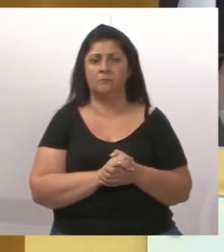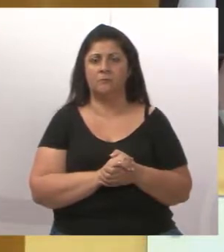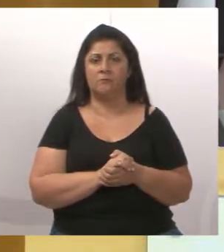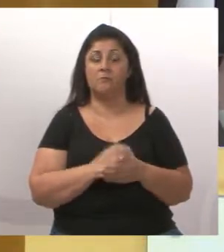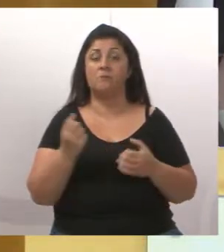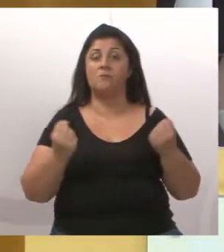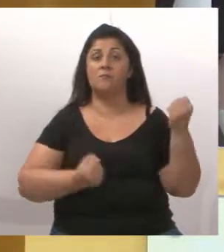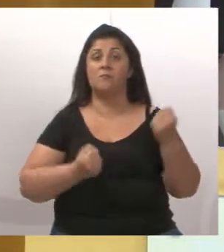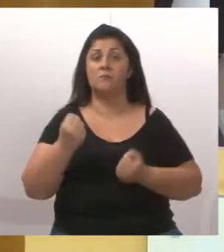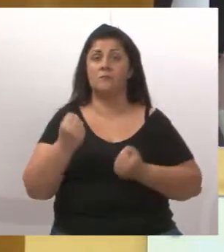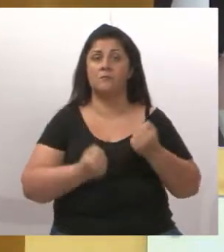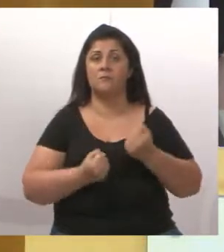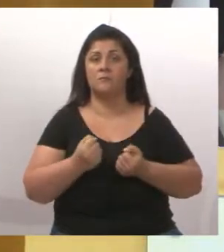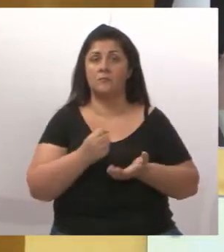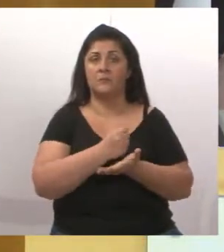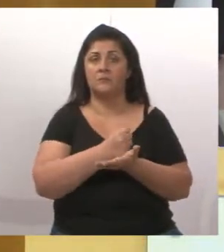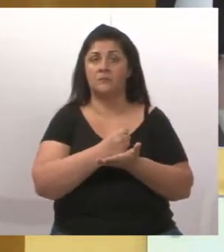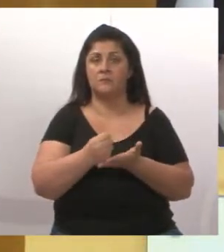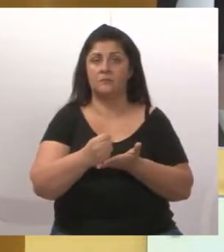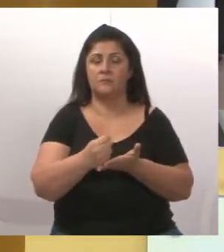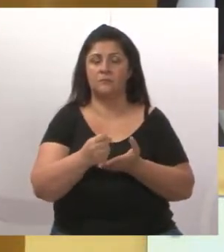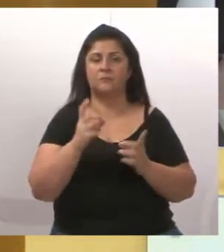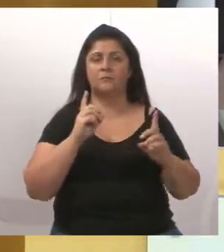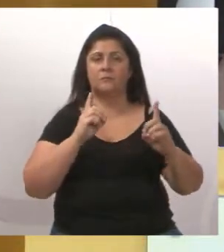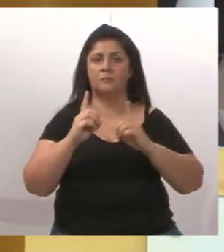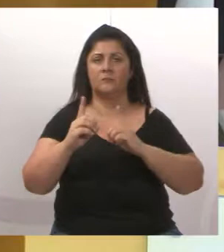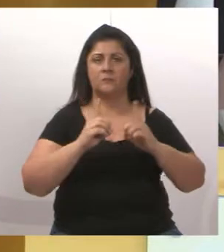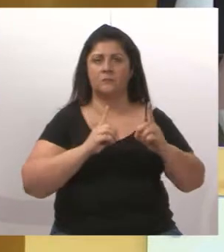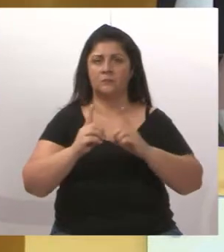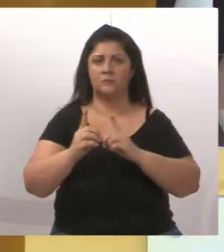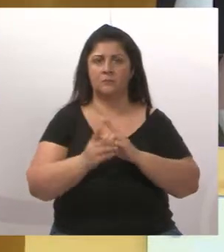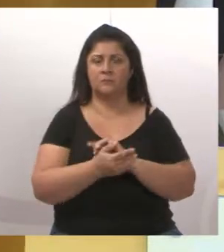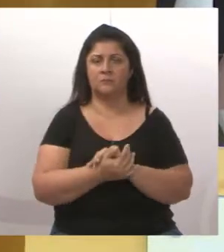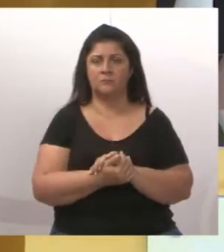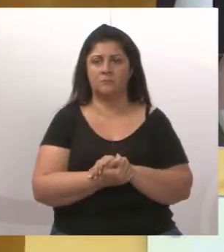veículos que passam pela rodovia Presidente Dutra.